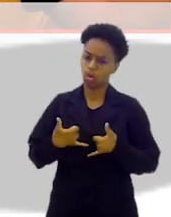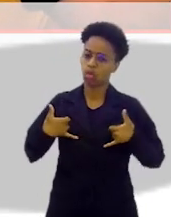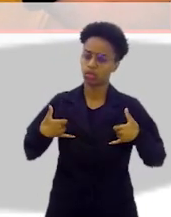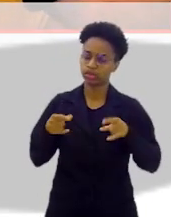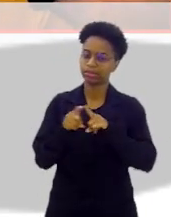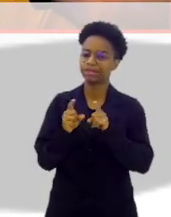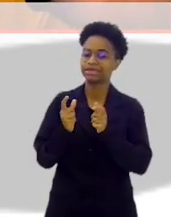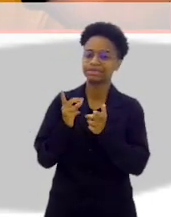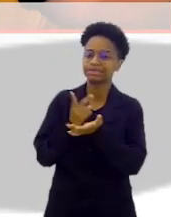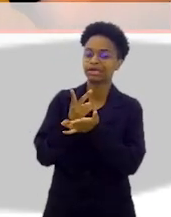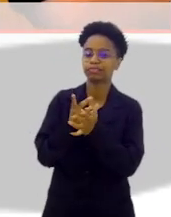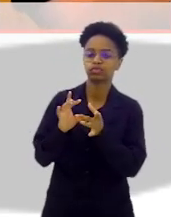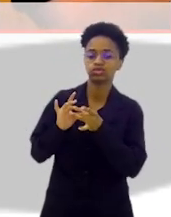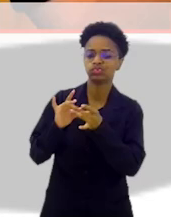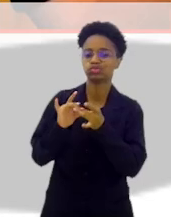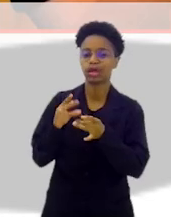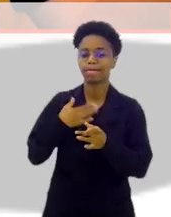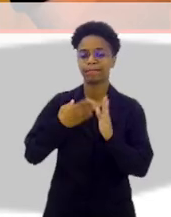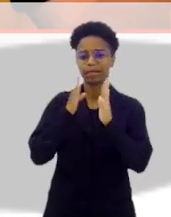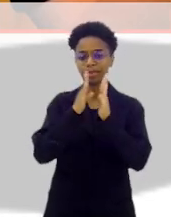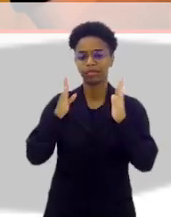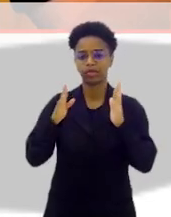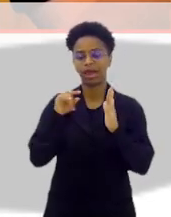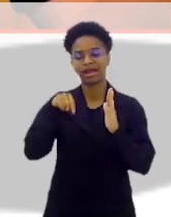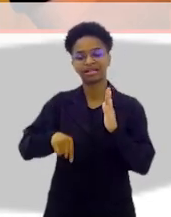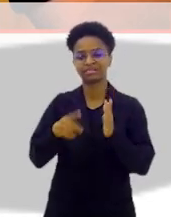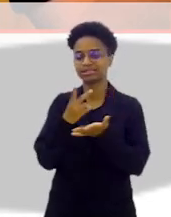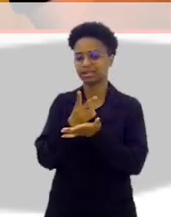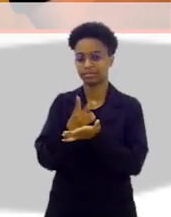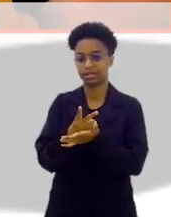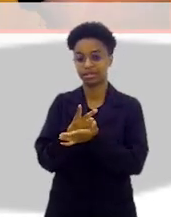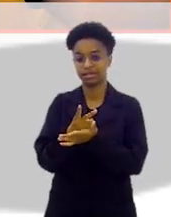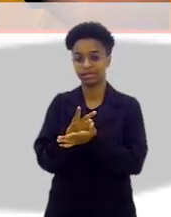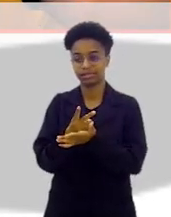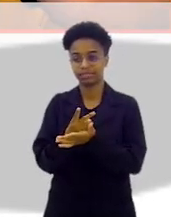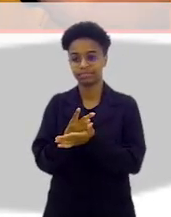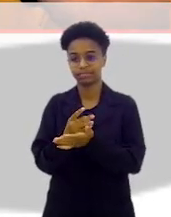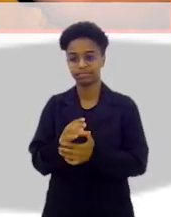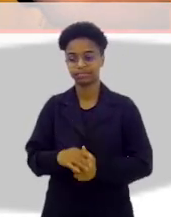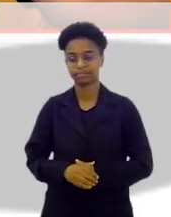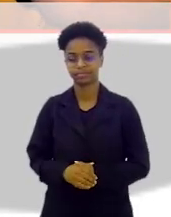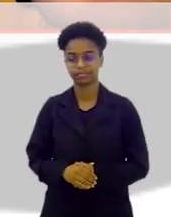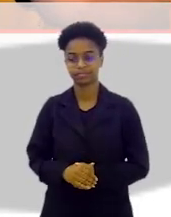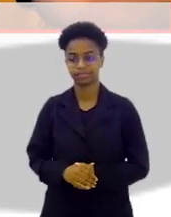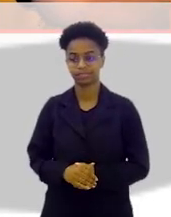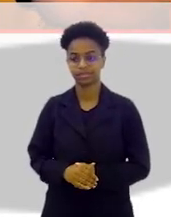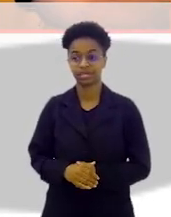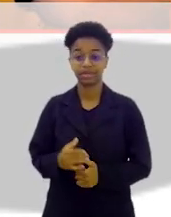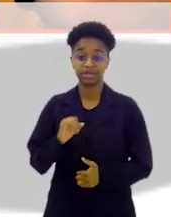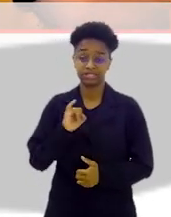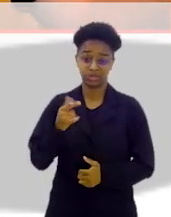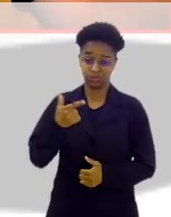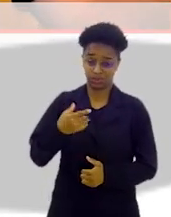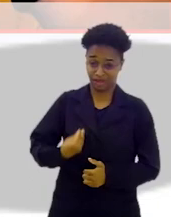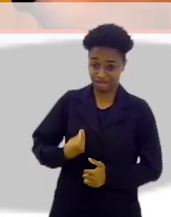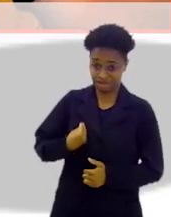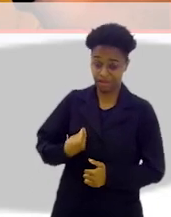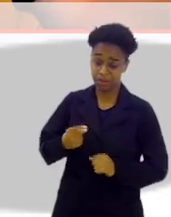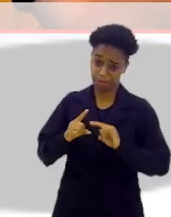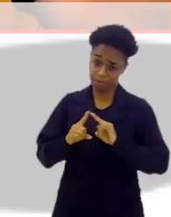um grande orgulho, ele me acompanha, está aqui numa biblioteca comigo o tempo inteiro. Se ele não está em corpo,